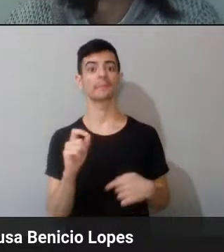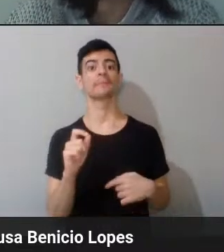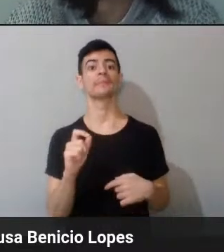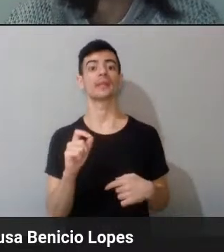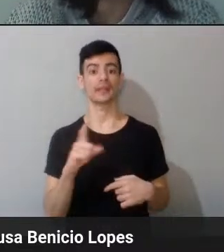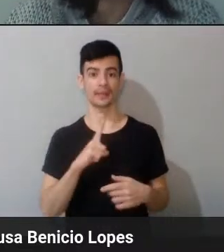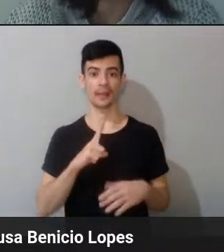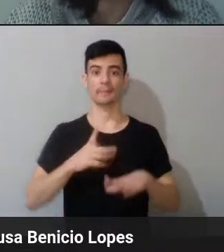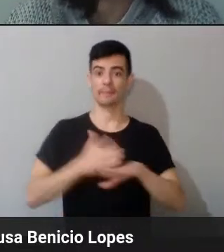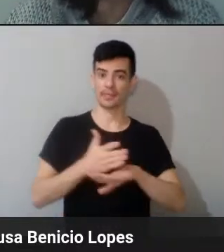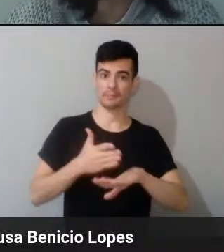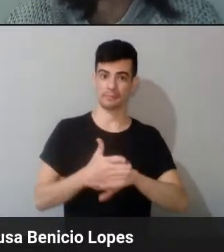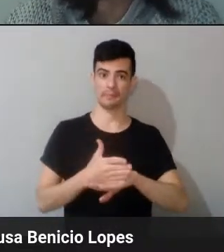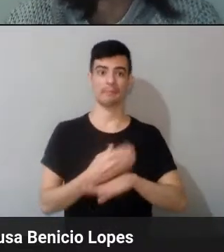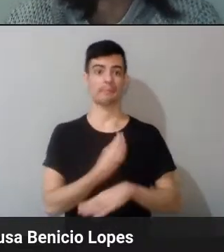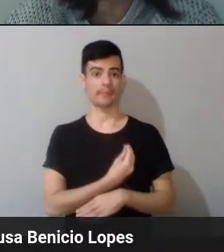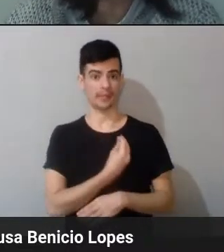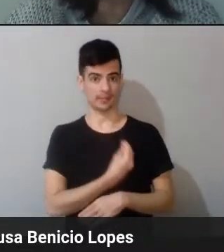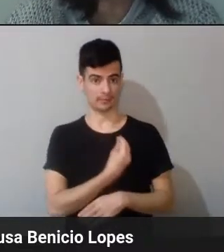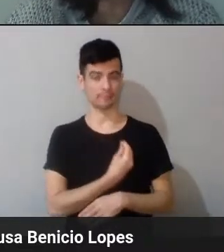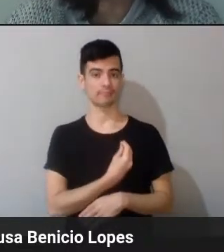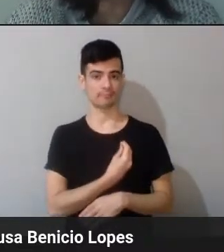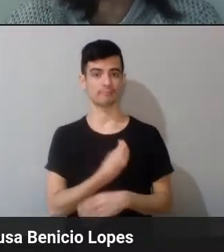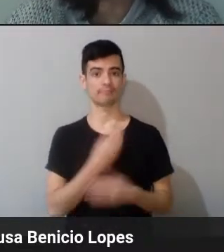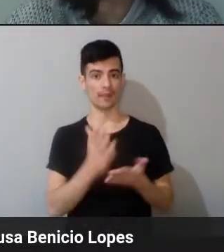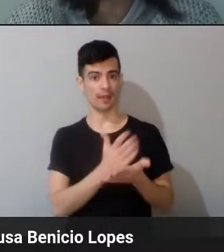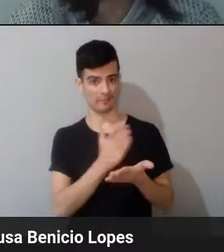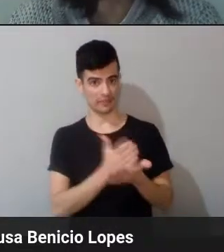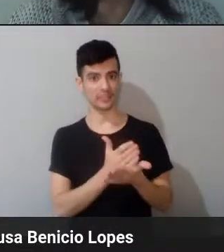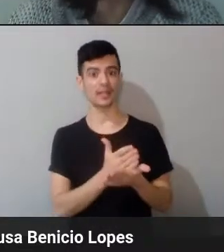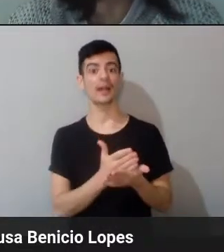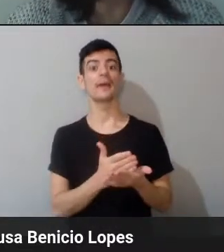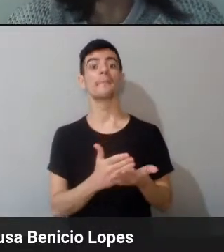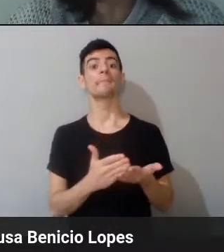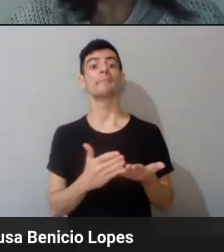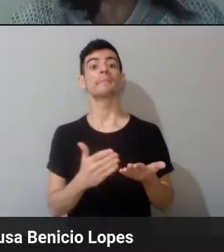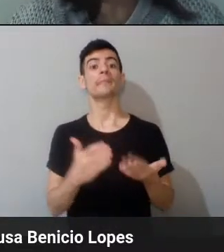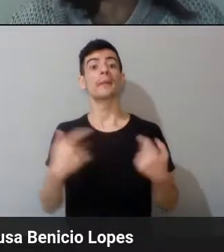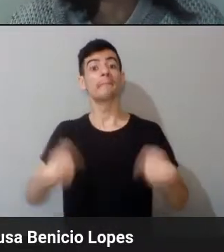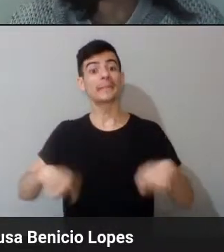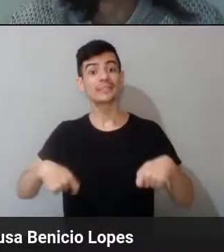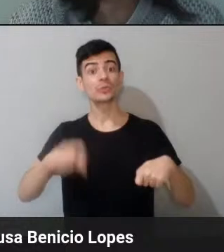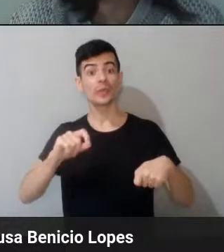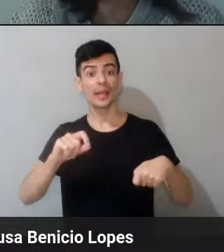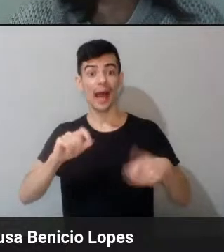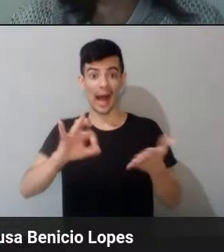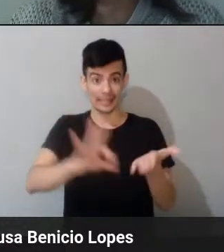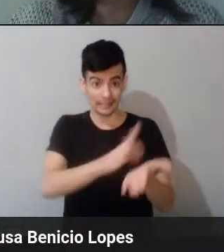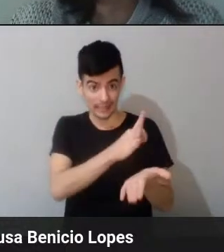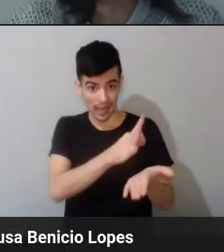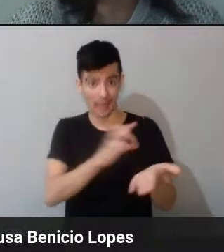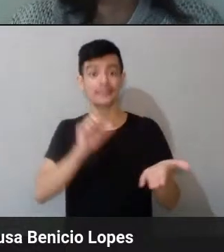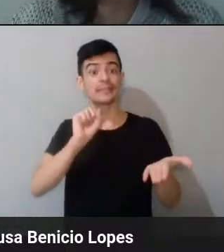E, tipo, por eu não ser doutor, né? Eu não poderia assinar. Mas,